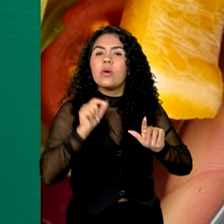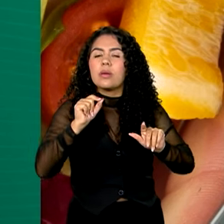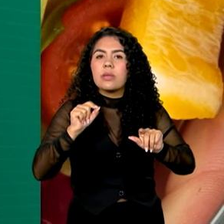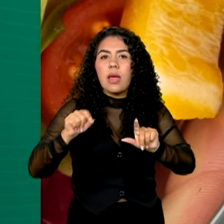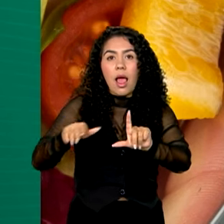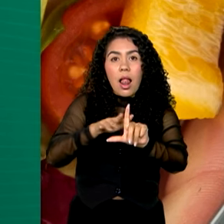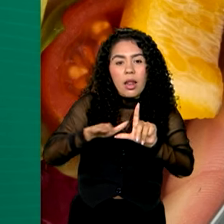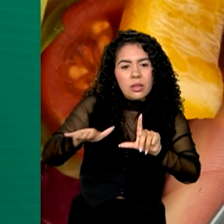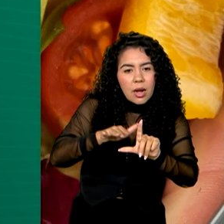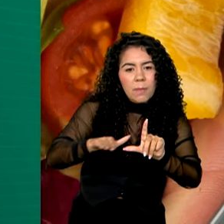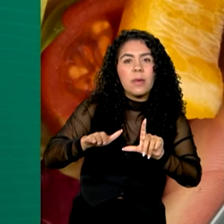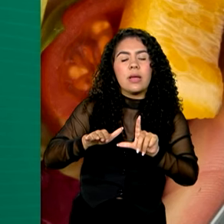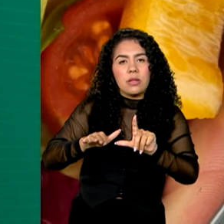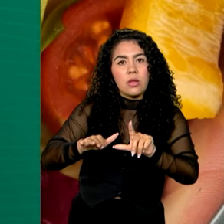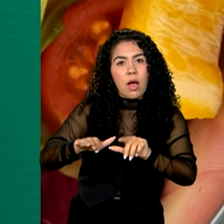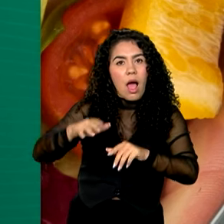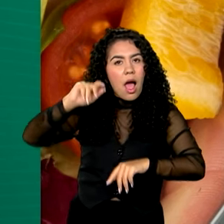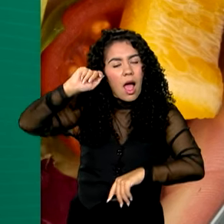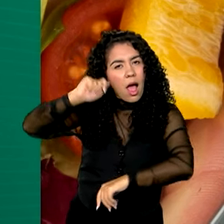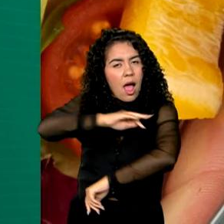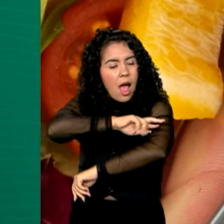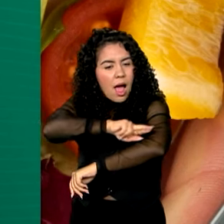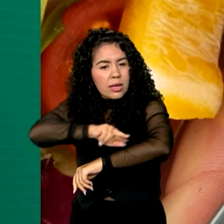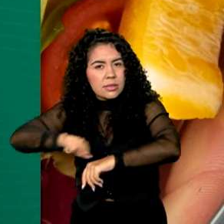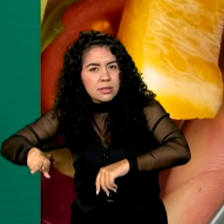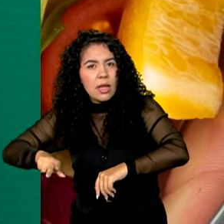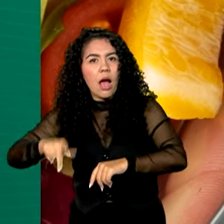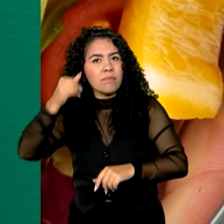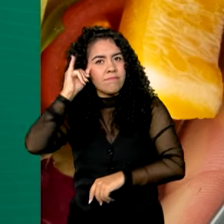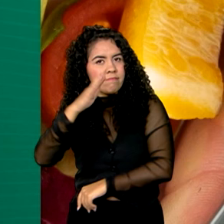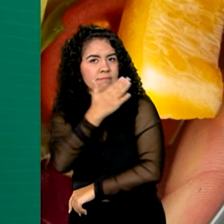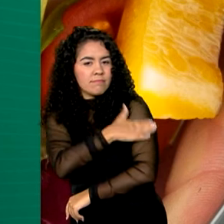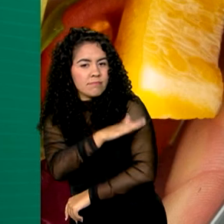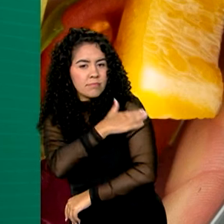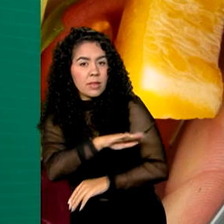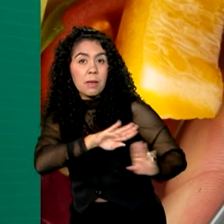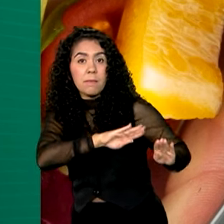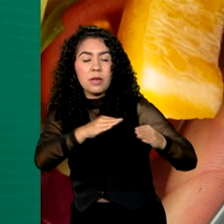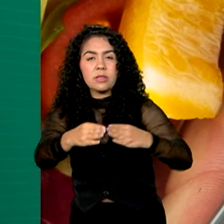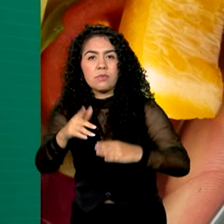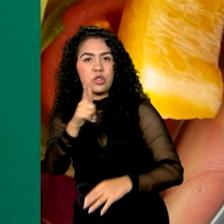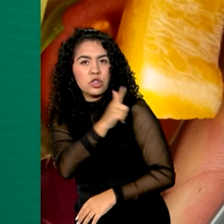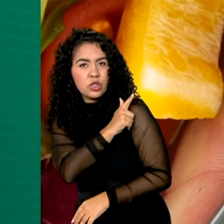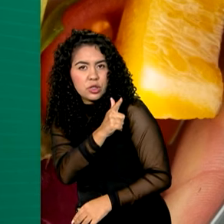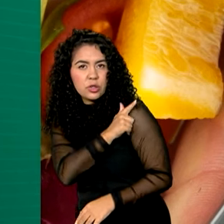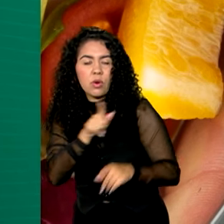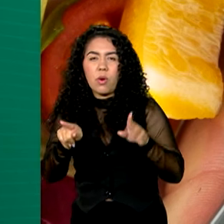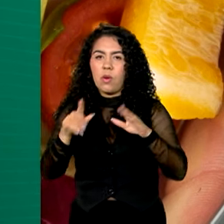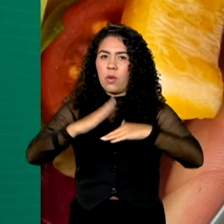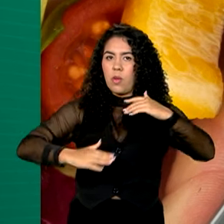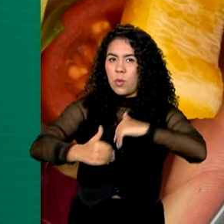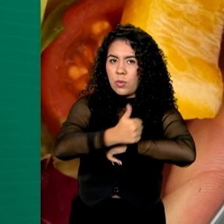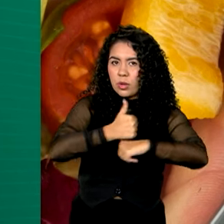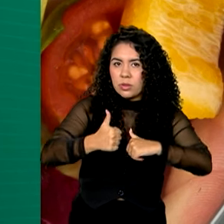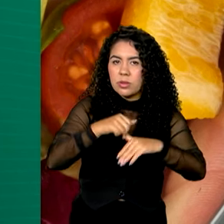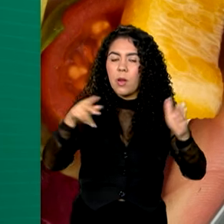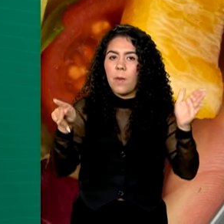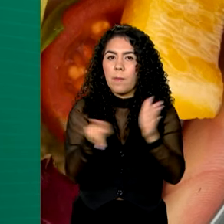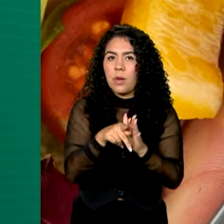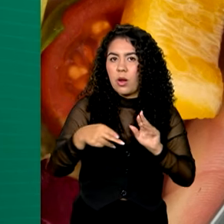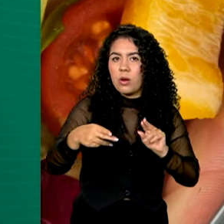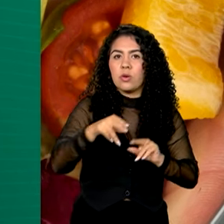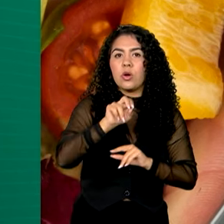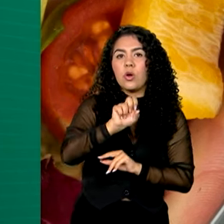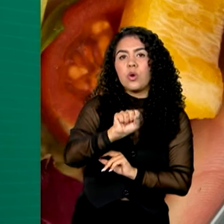e formação antirracista para gestores e profissionais do Sistema Único de Assistência Social, o